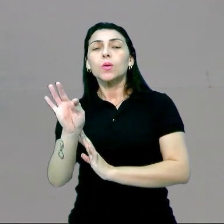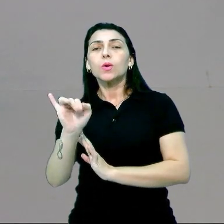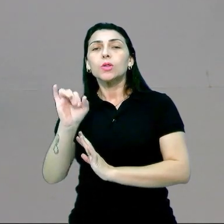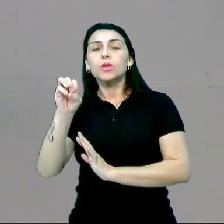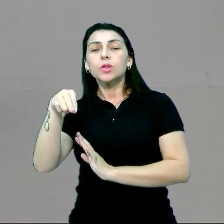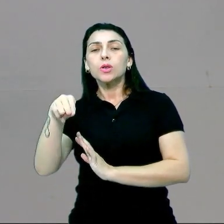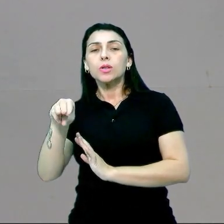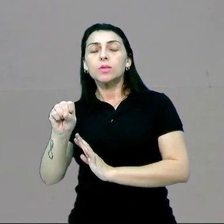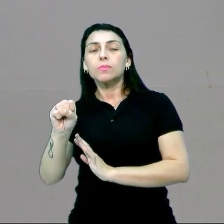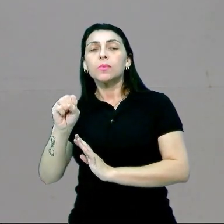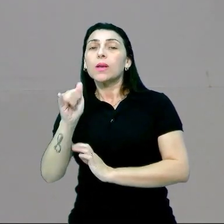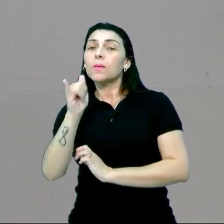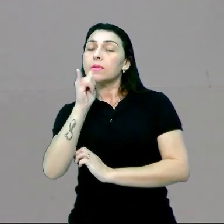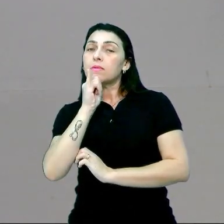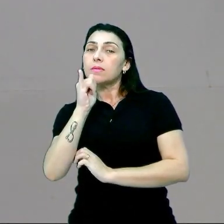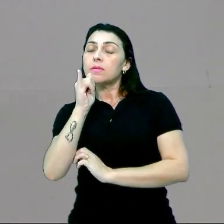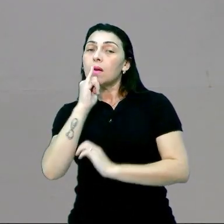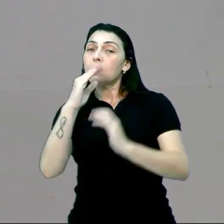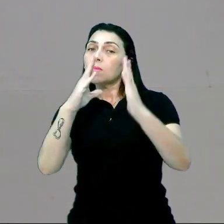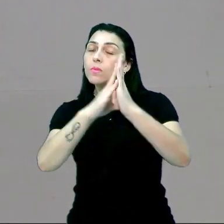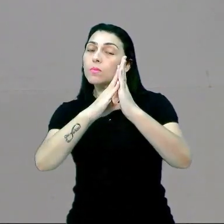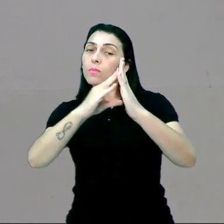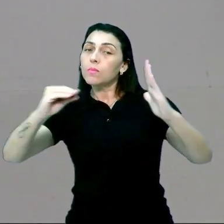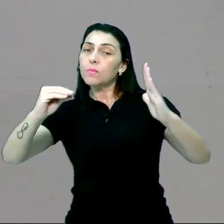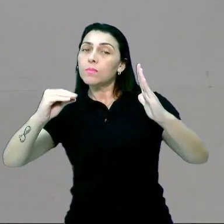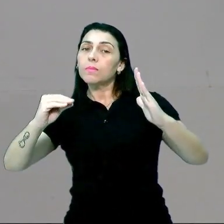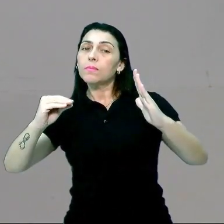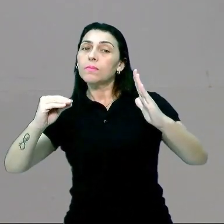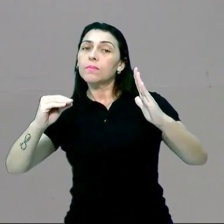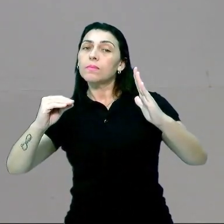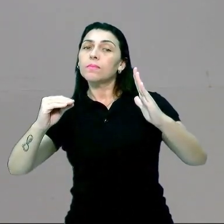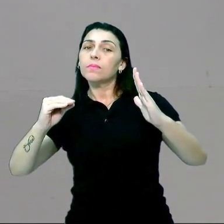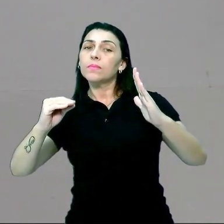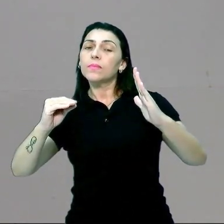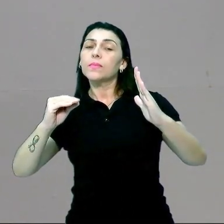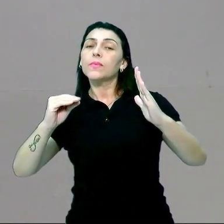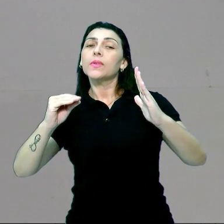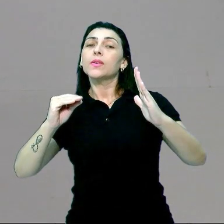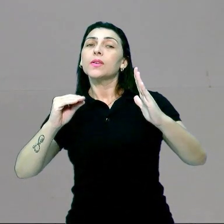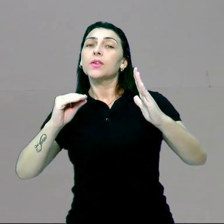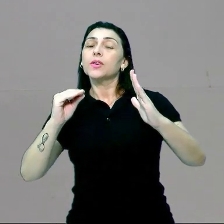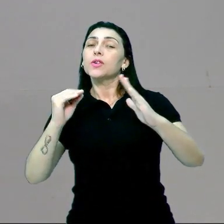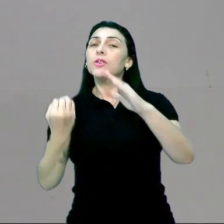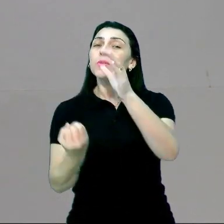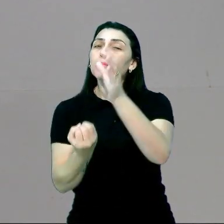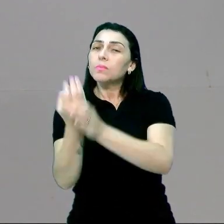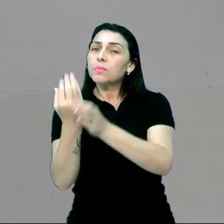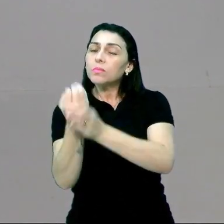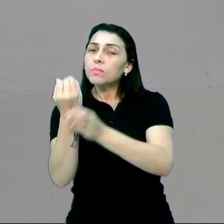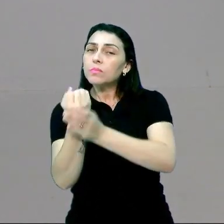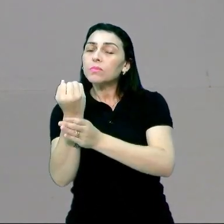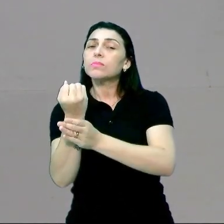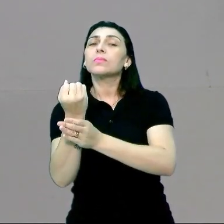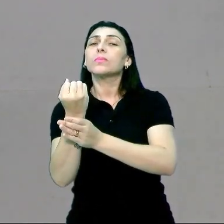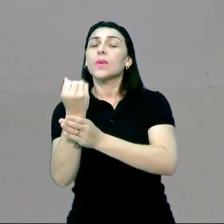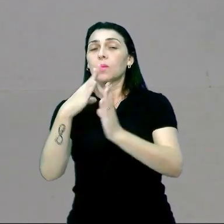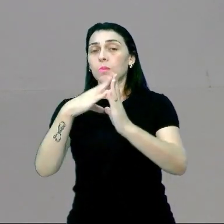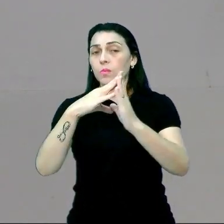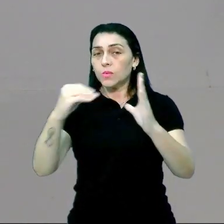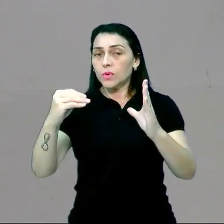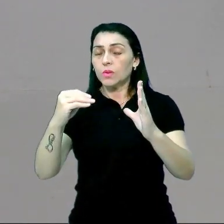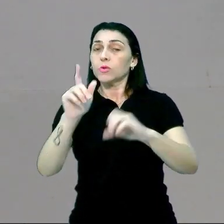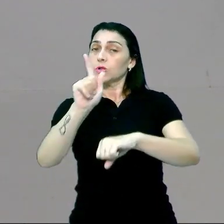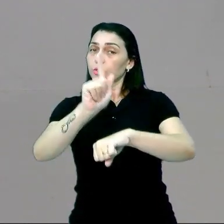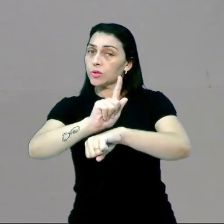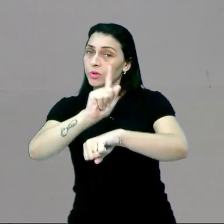são exemplos de modelos de reestruturação produtiva. São modelos